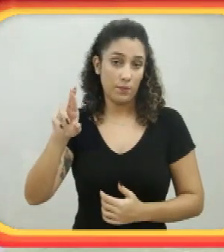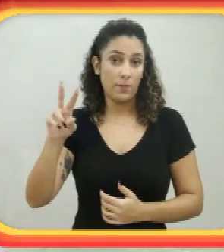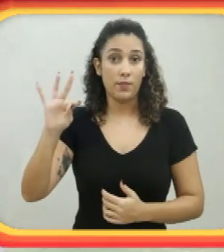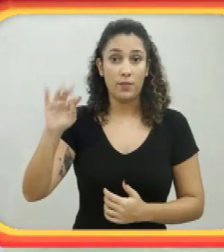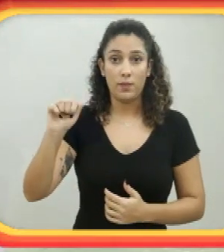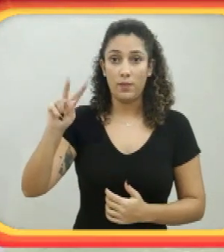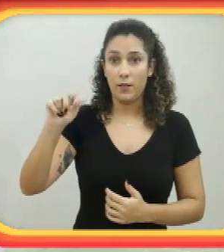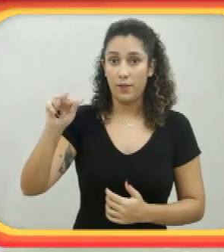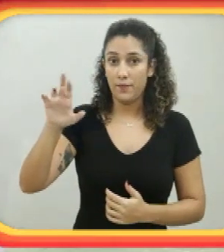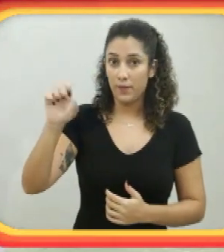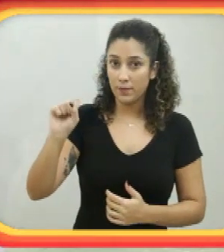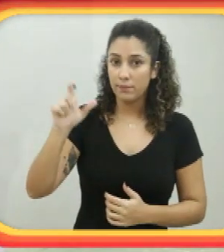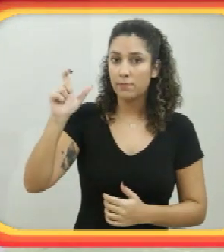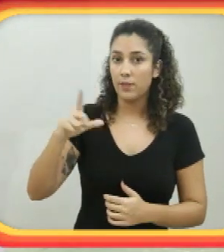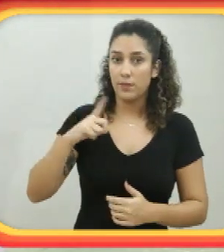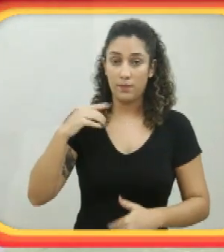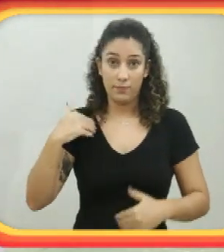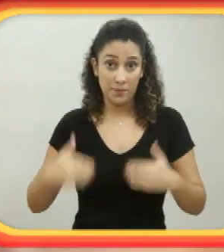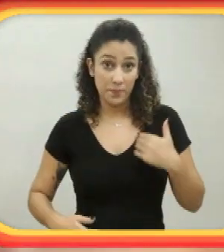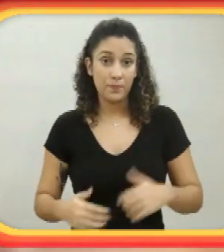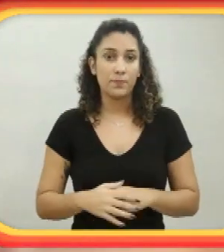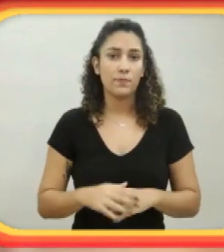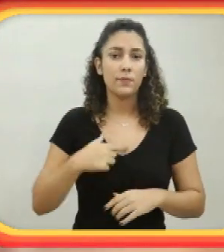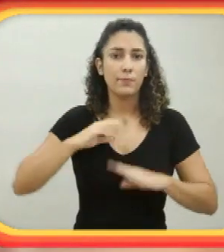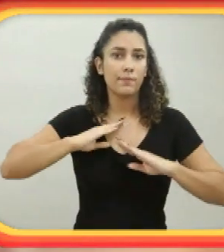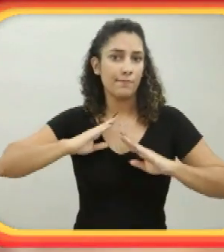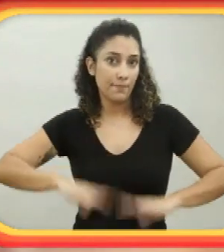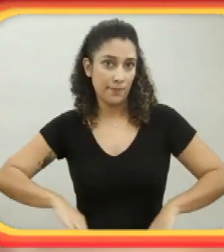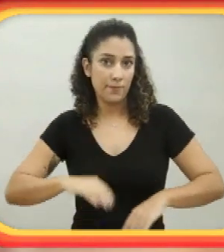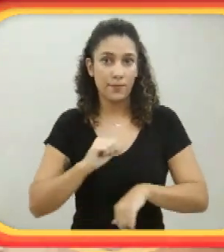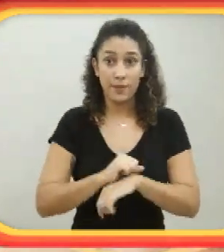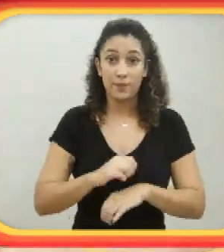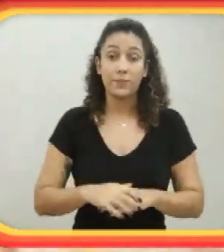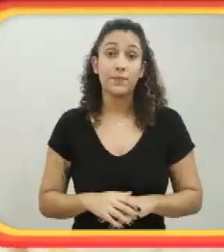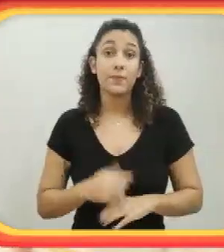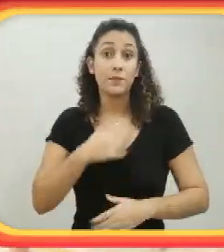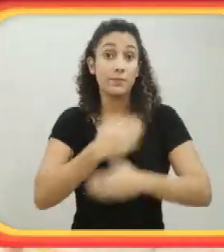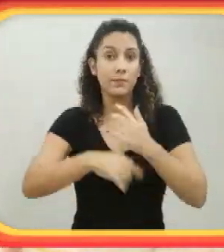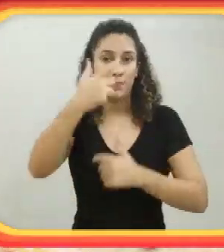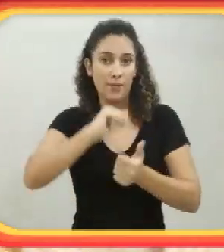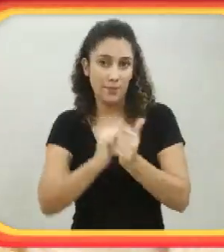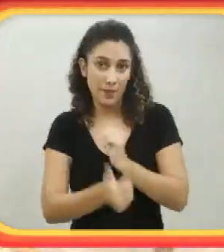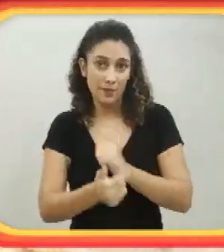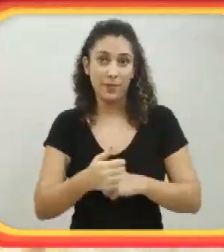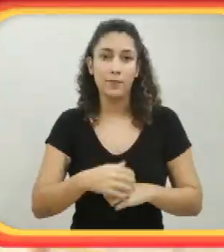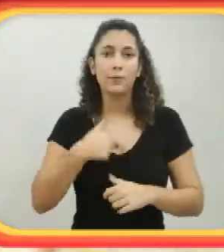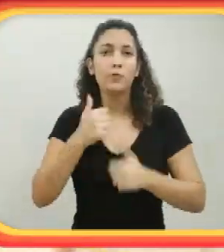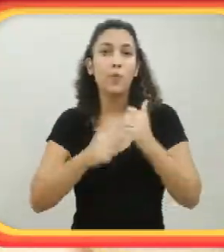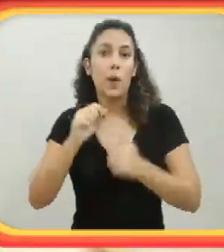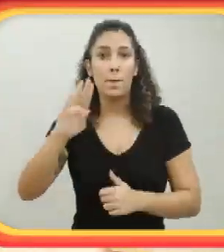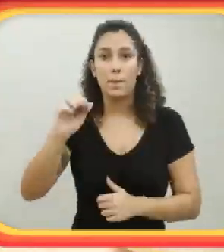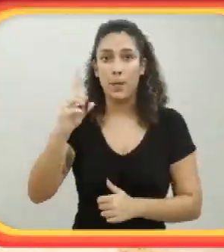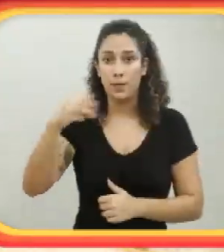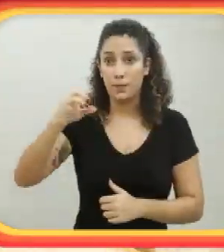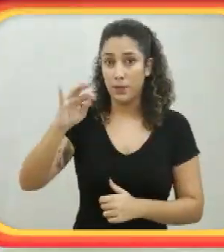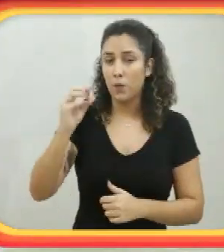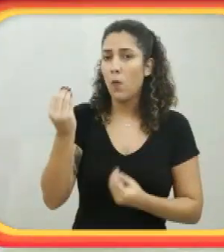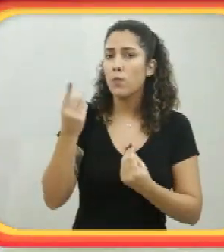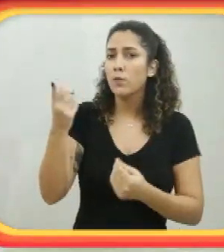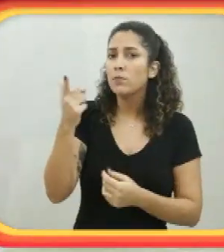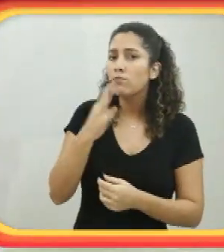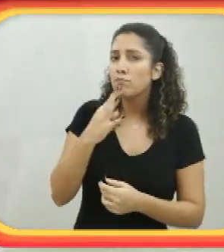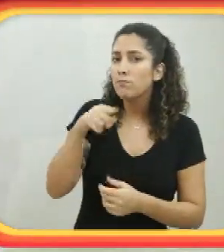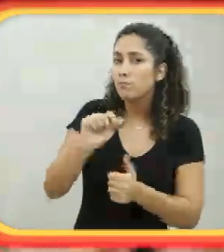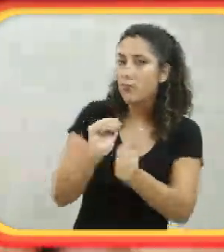com o Vitor Tavares, que tem nanismo e é para-atleta que joga pedimento. Como é que você conheceu